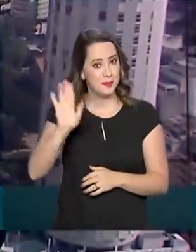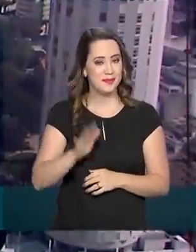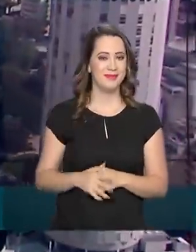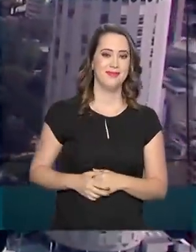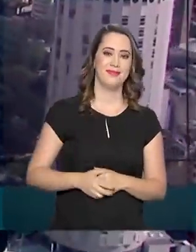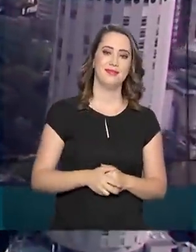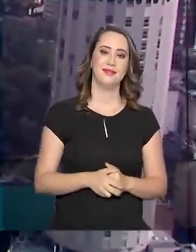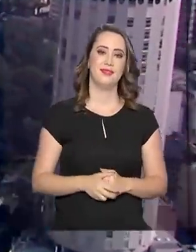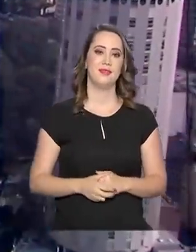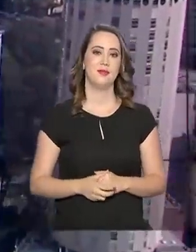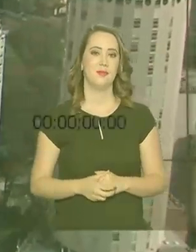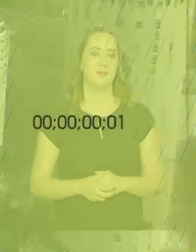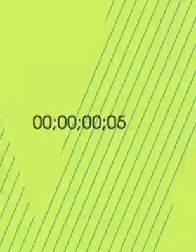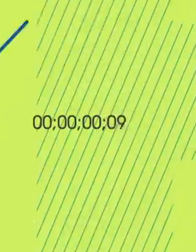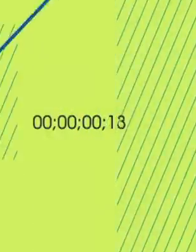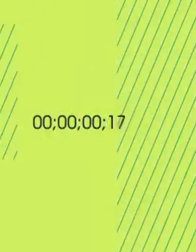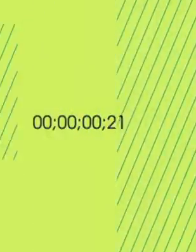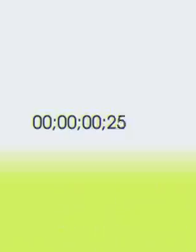próxima edição.